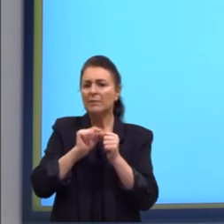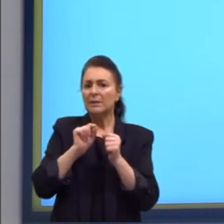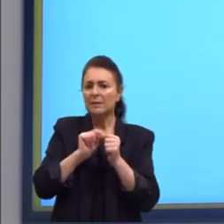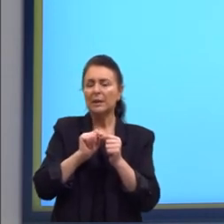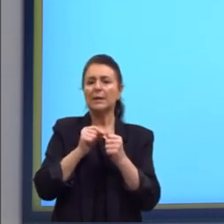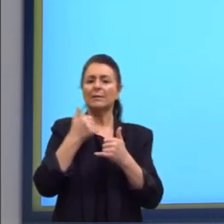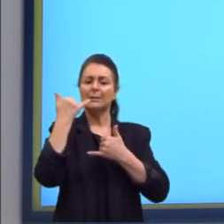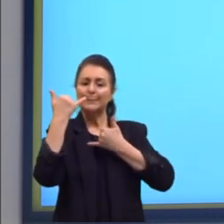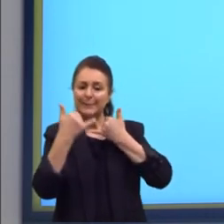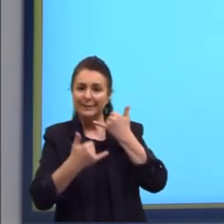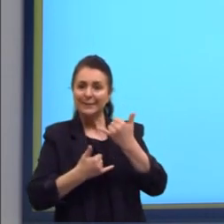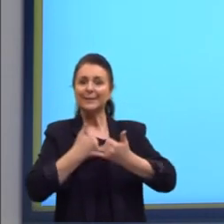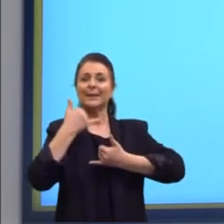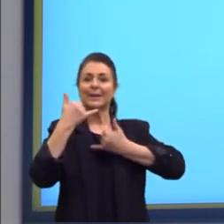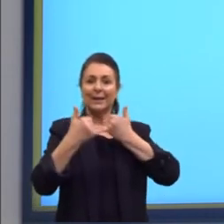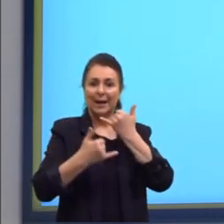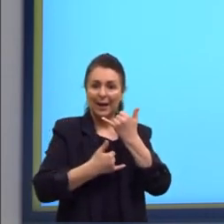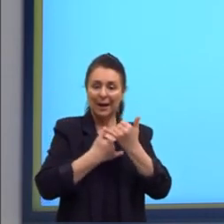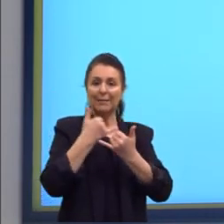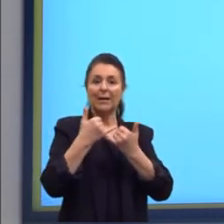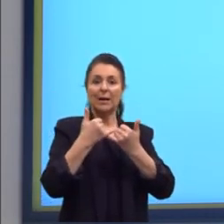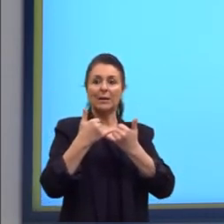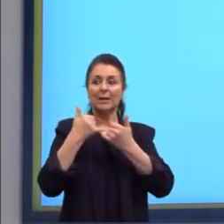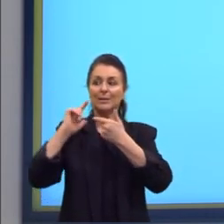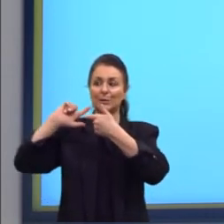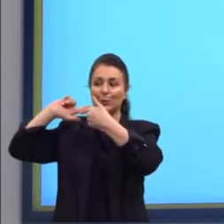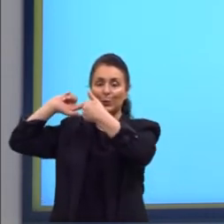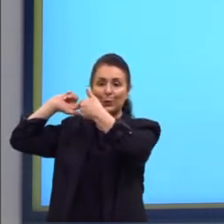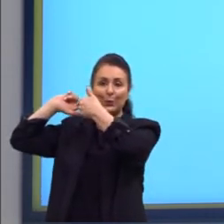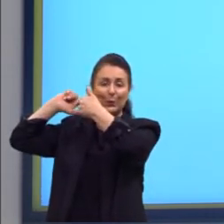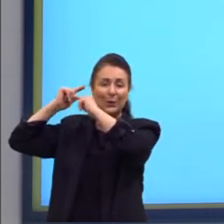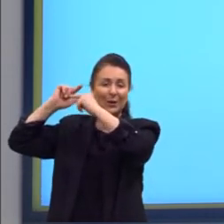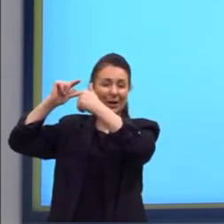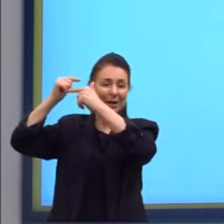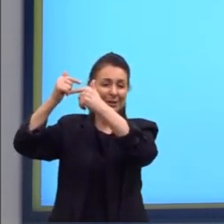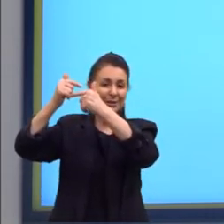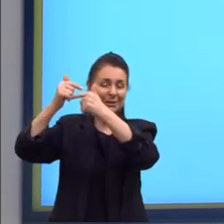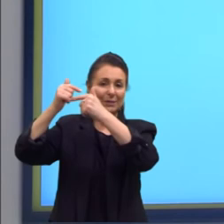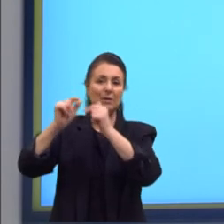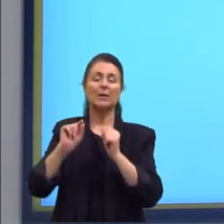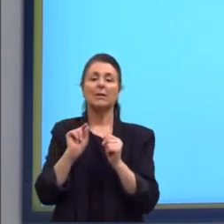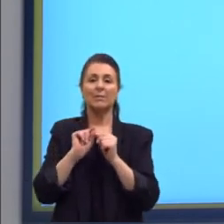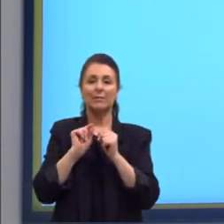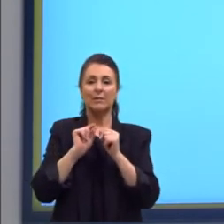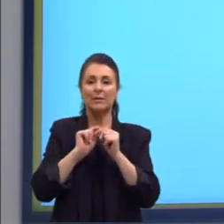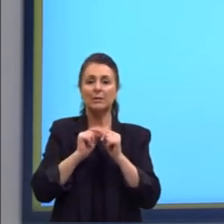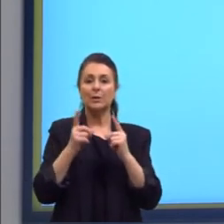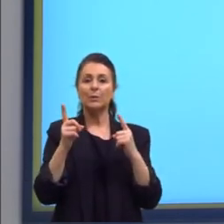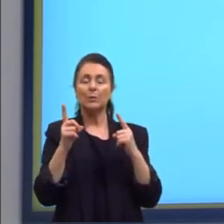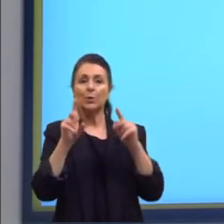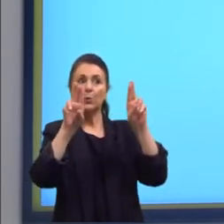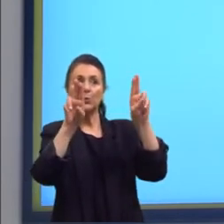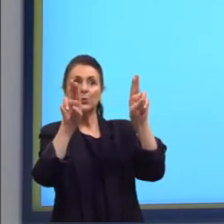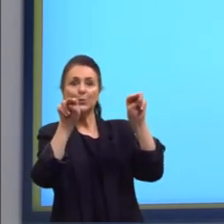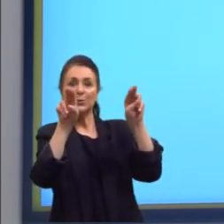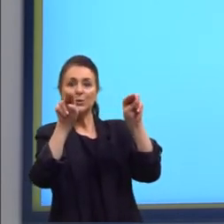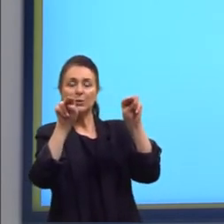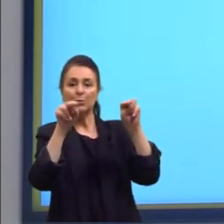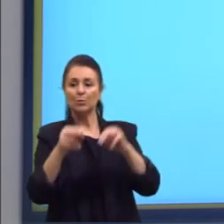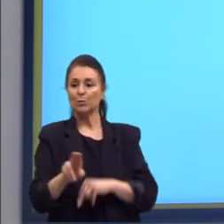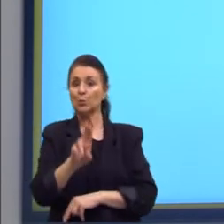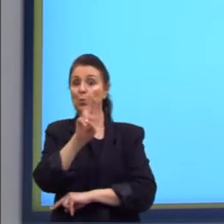essas brincadeiras entre obras clássicas e fazia então os títulos dos